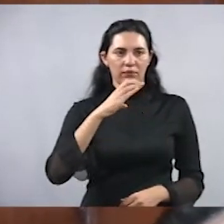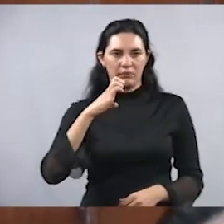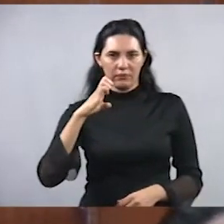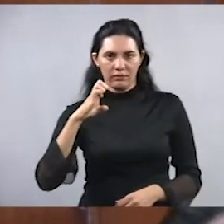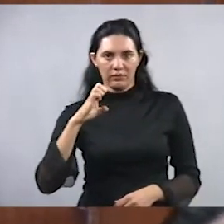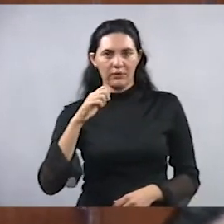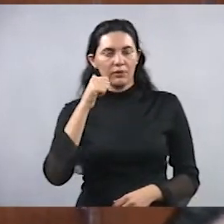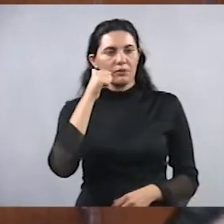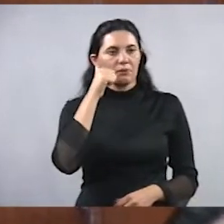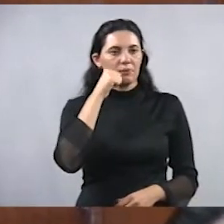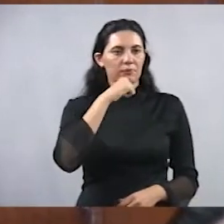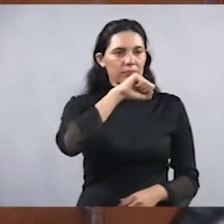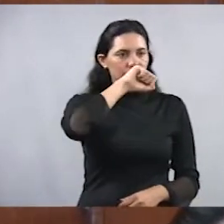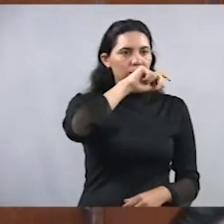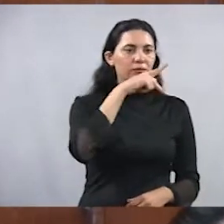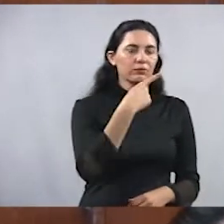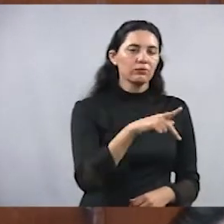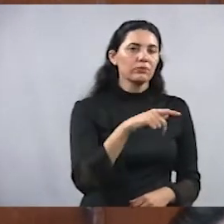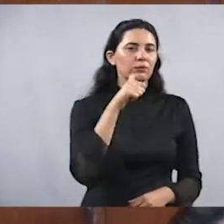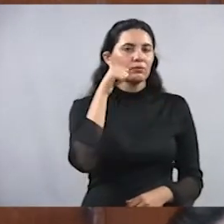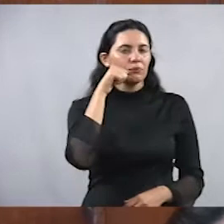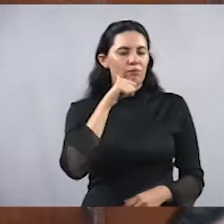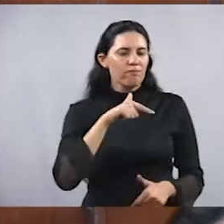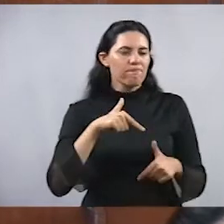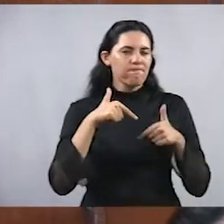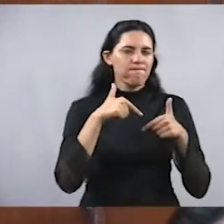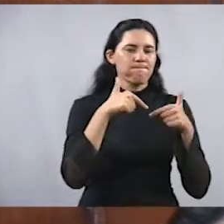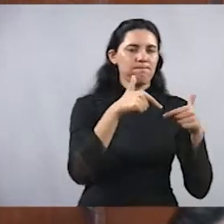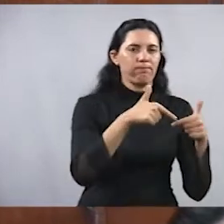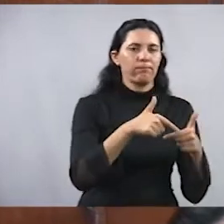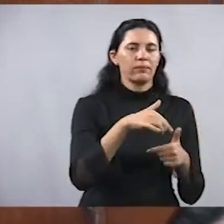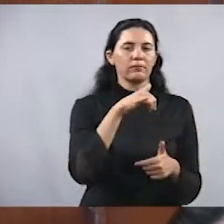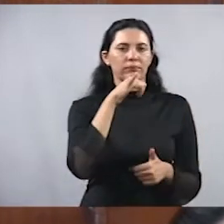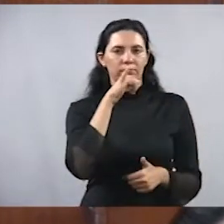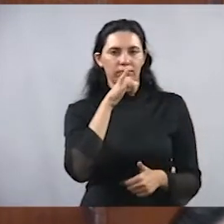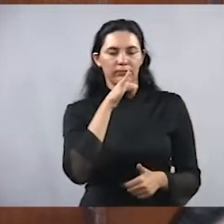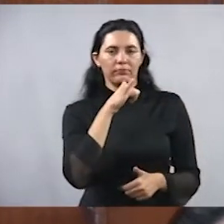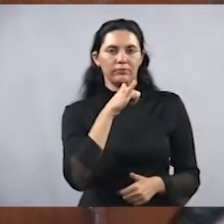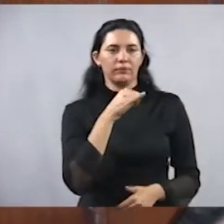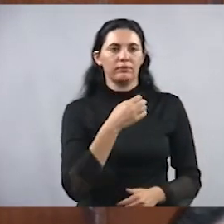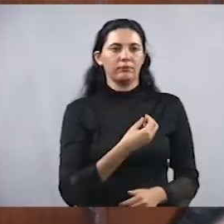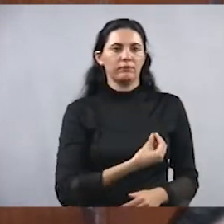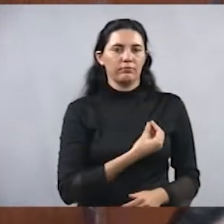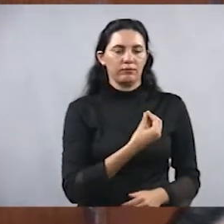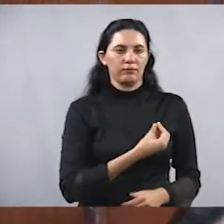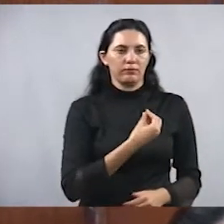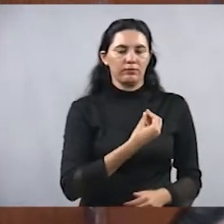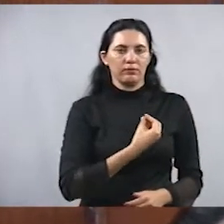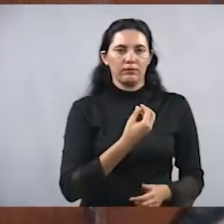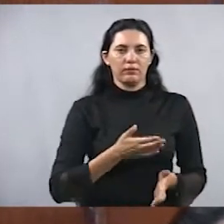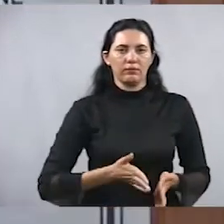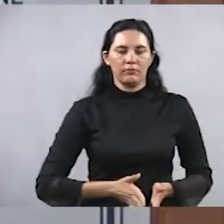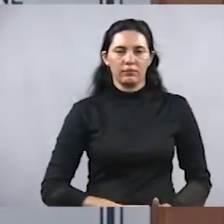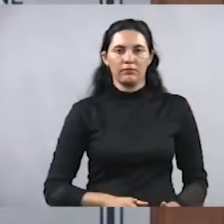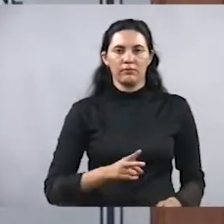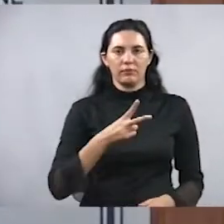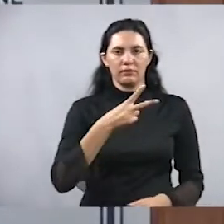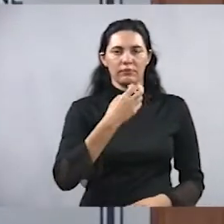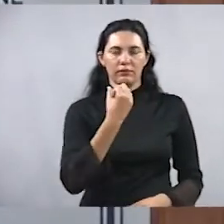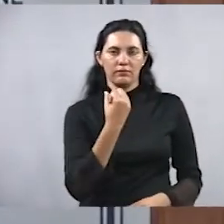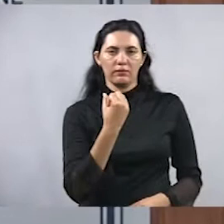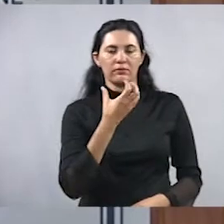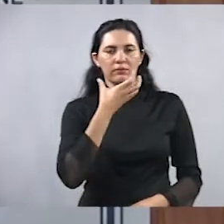uma mulher guerreira, esplêndida, exemplo de vida. Ela foi nascida em 26 de